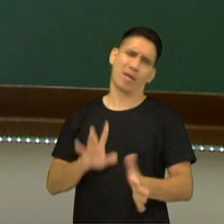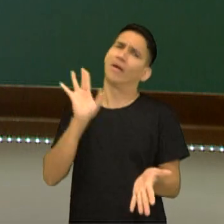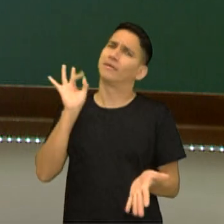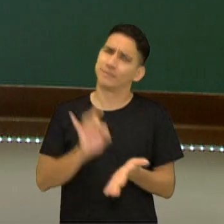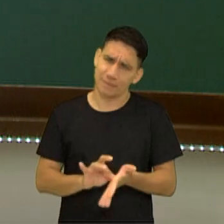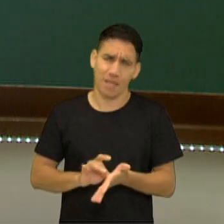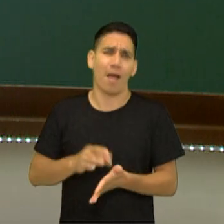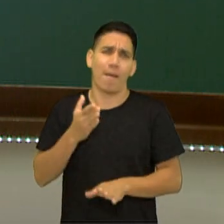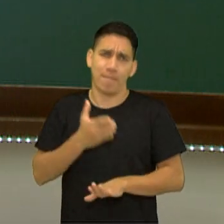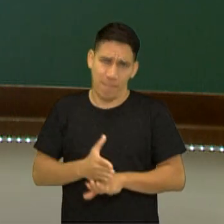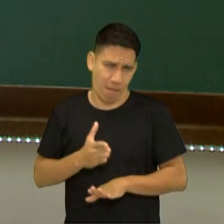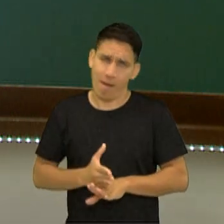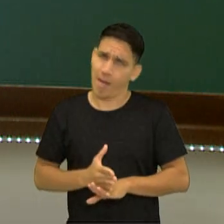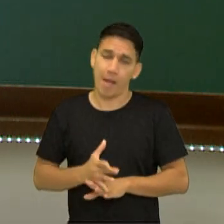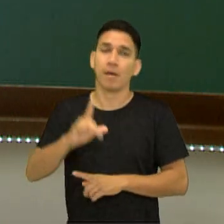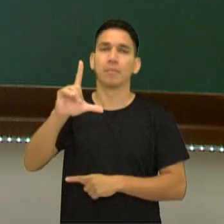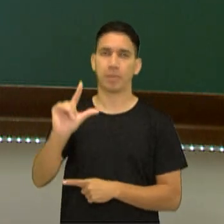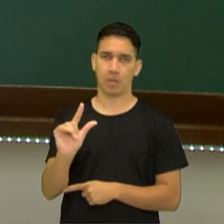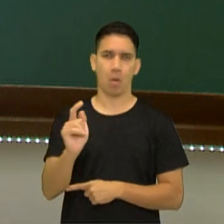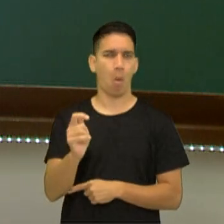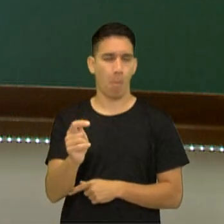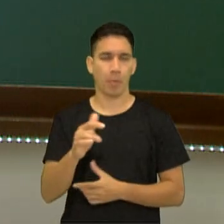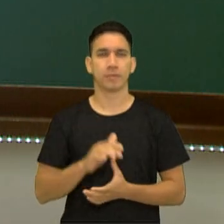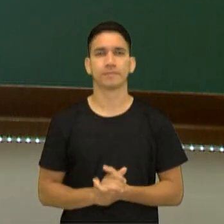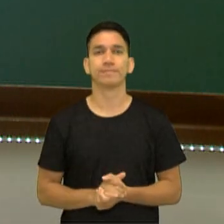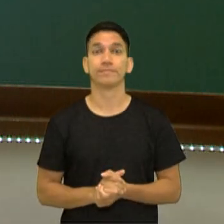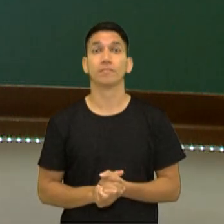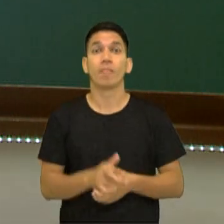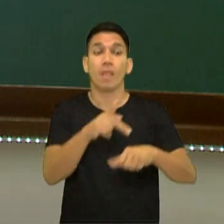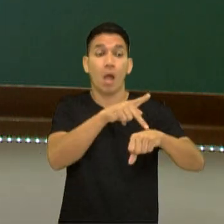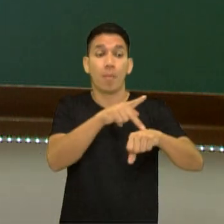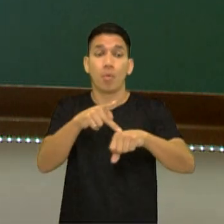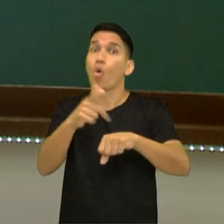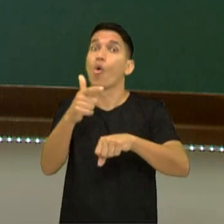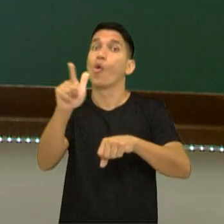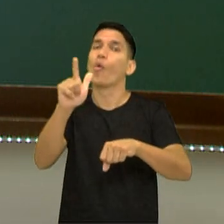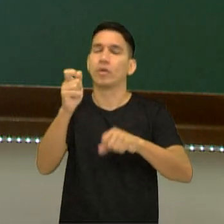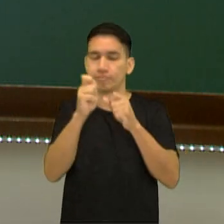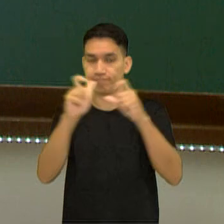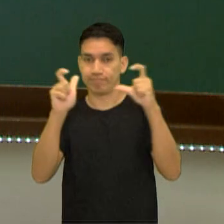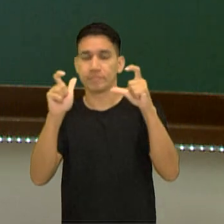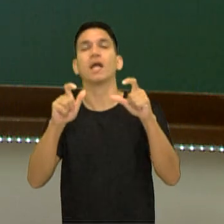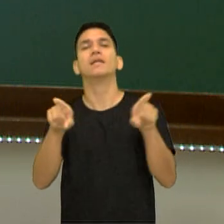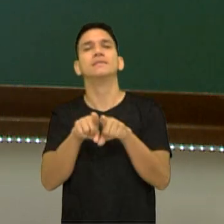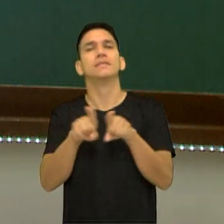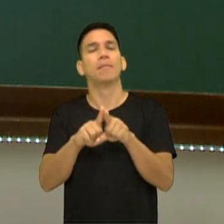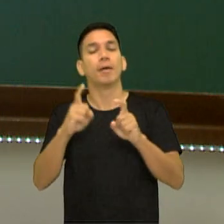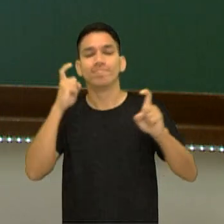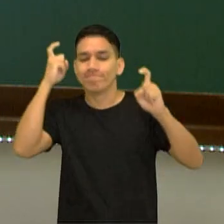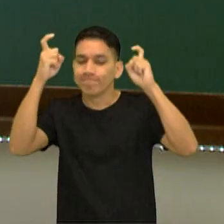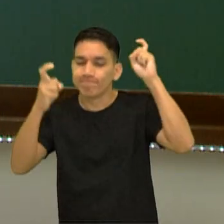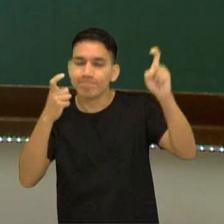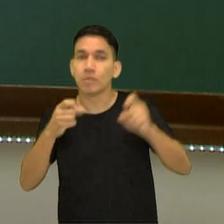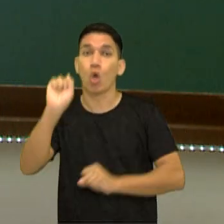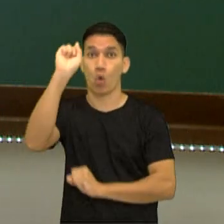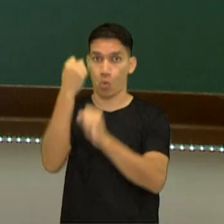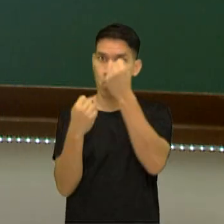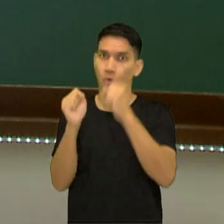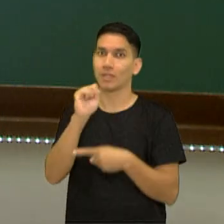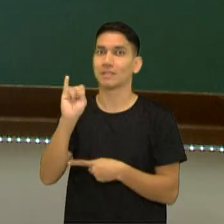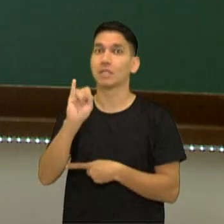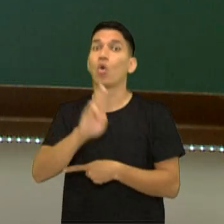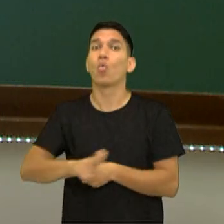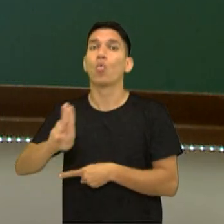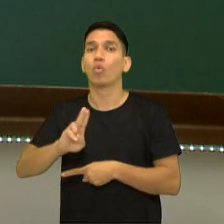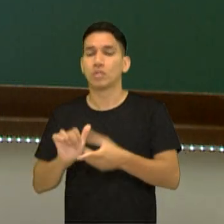gente vai ter um rendimento sempre menor. A pureza também é outra preocupação, principalmente na indústria, se os reagentes usados são